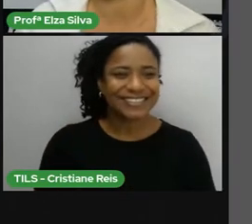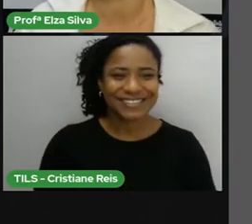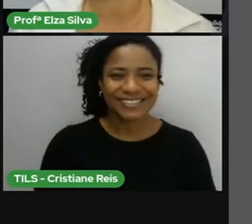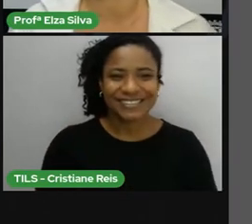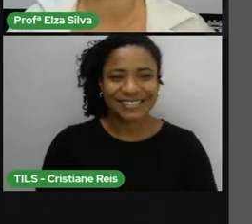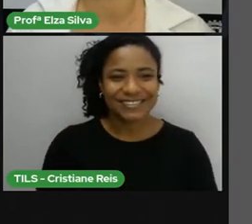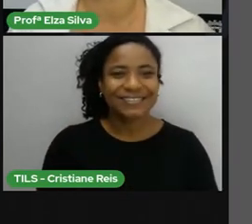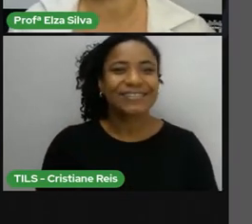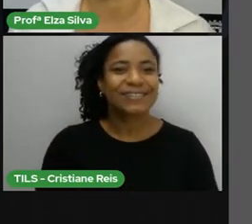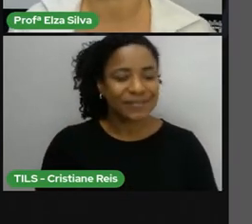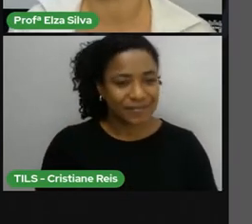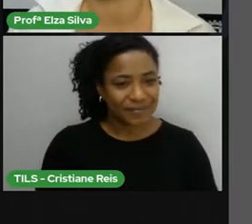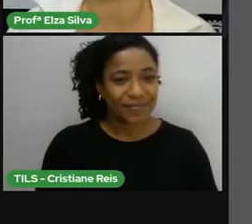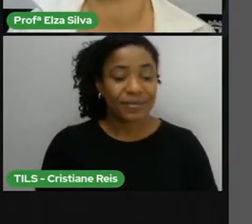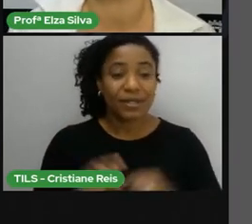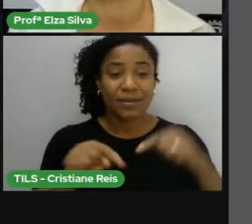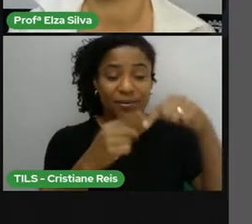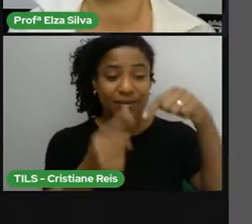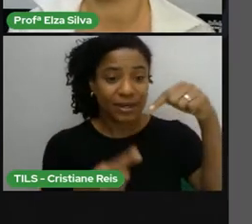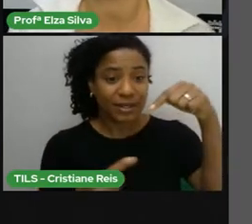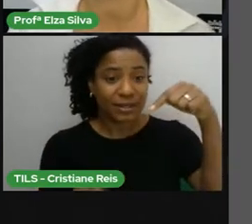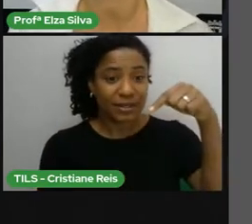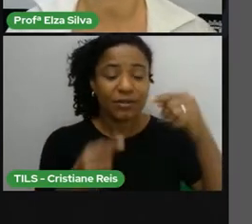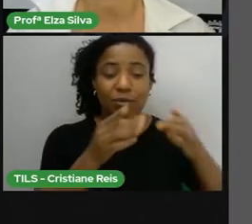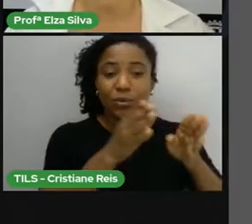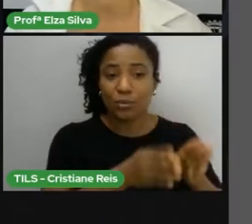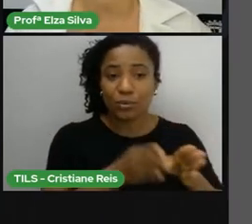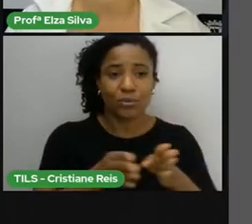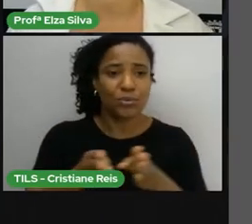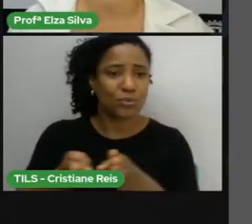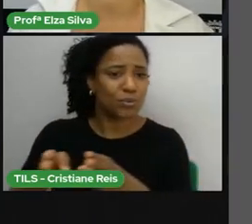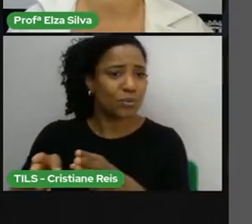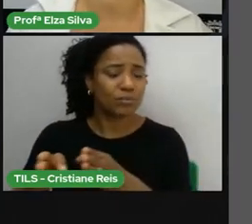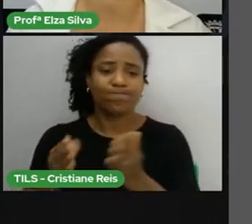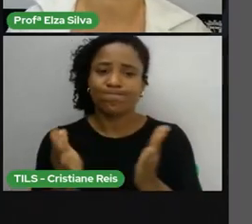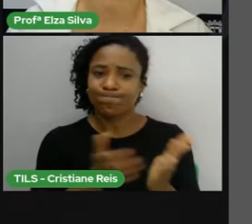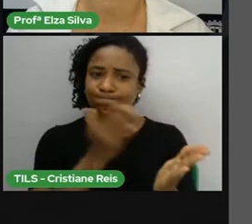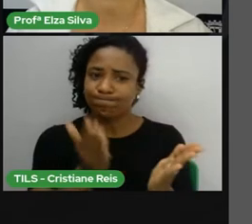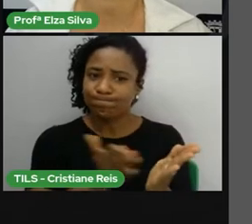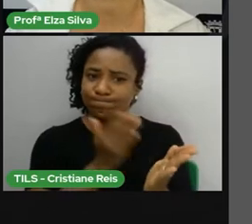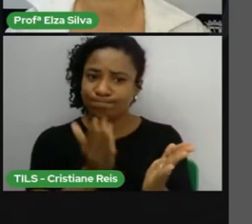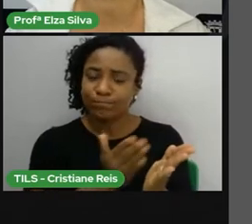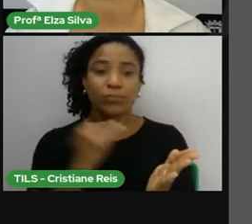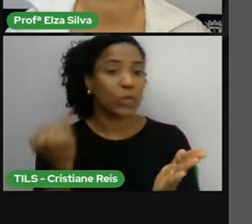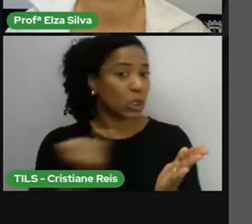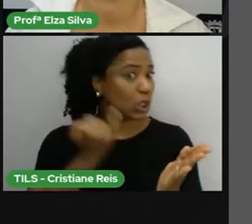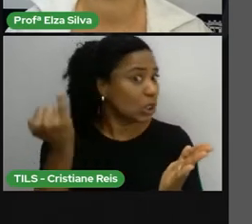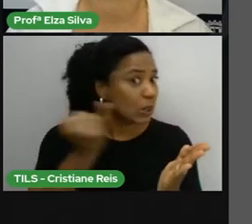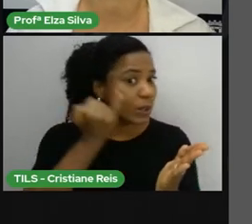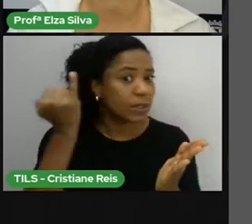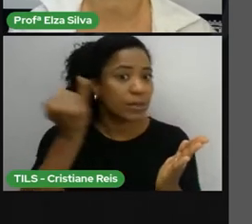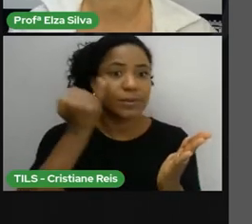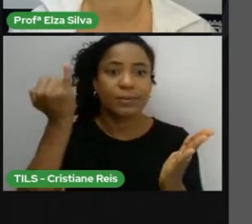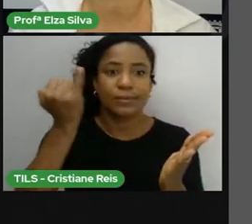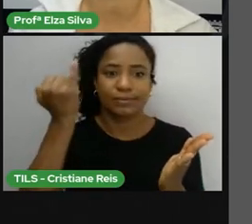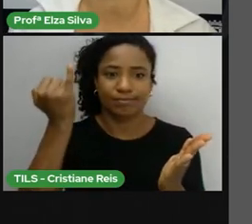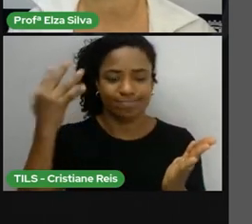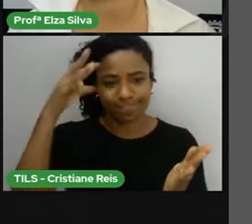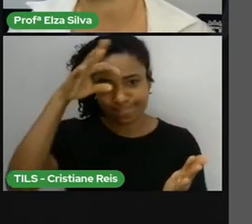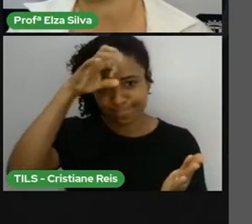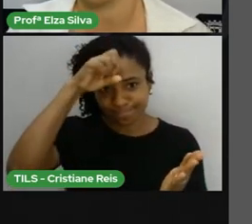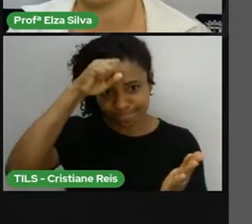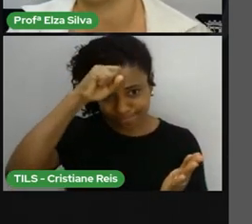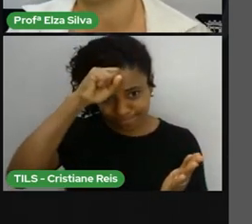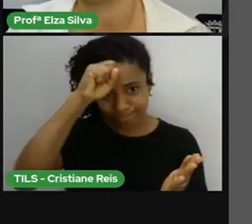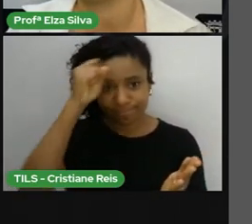A organização do nosso caderno é imprescindível para a nossa aprendizagem. Então, eu trago aqui hoje uma